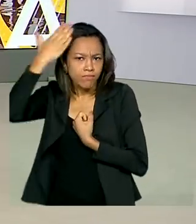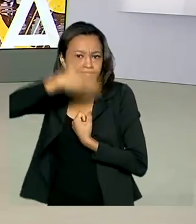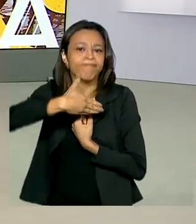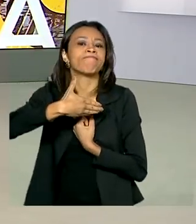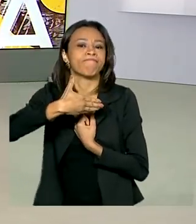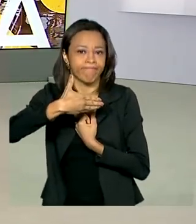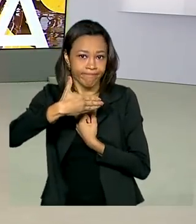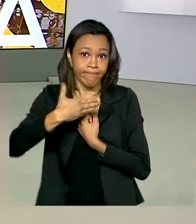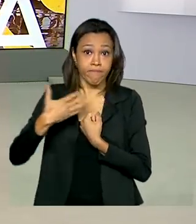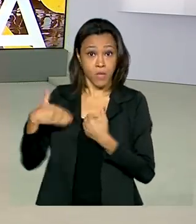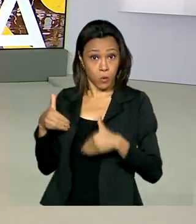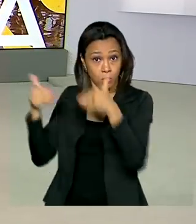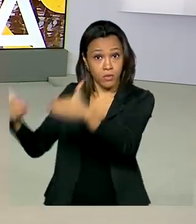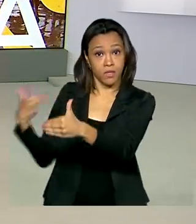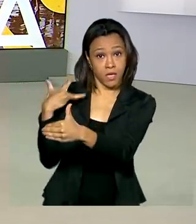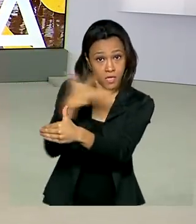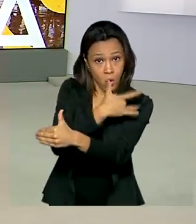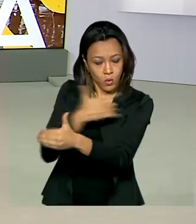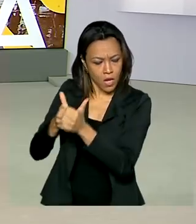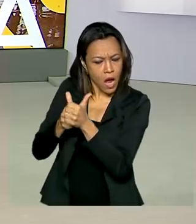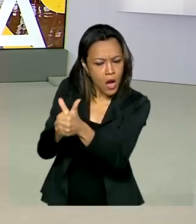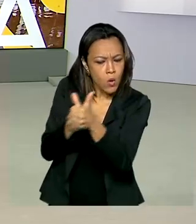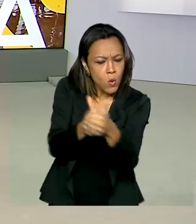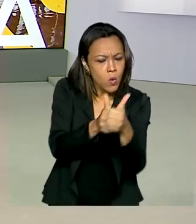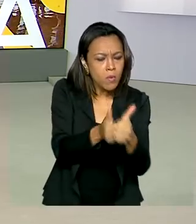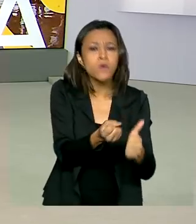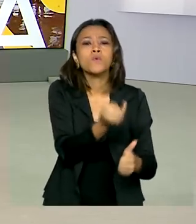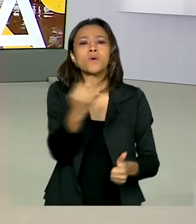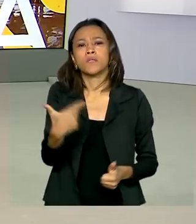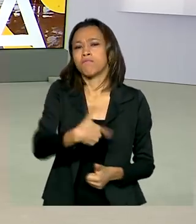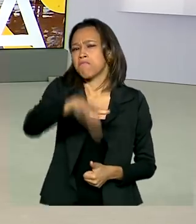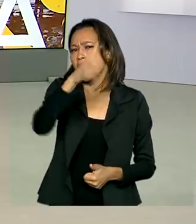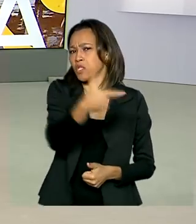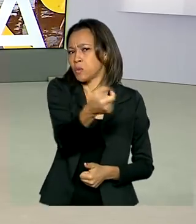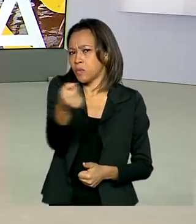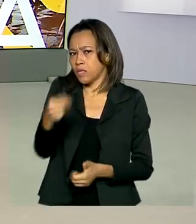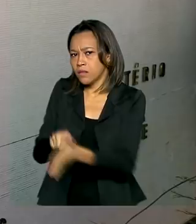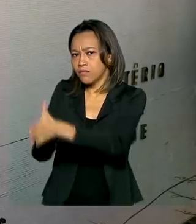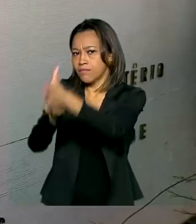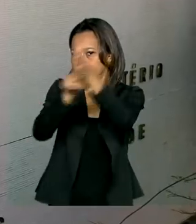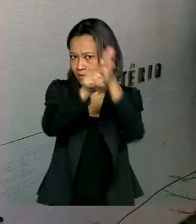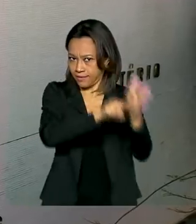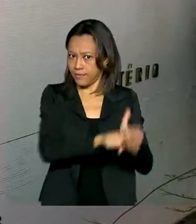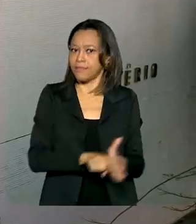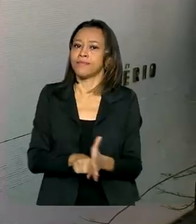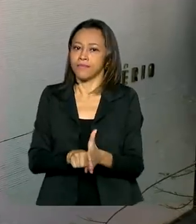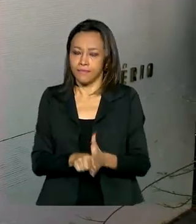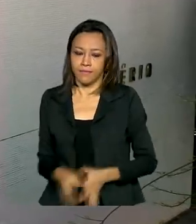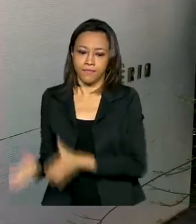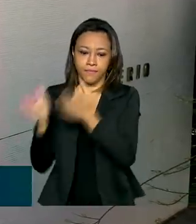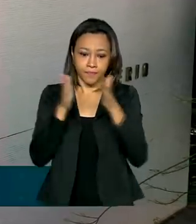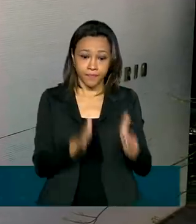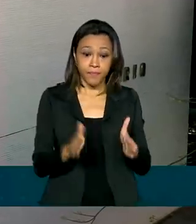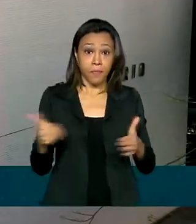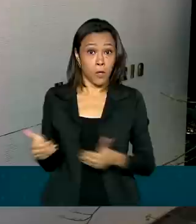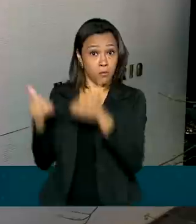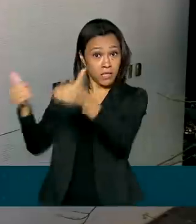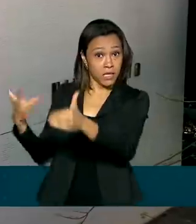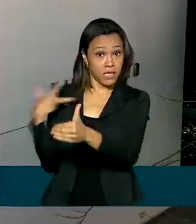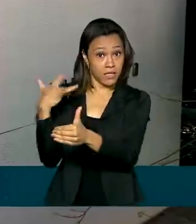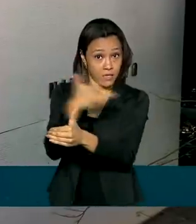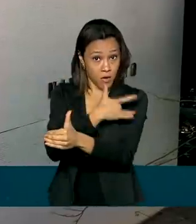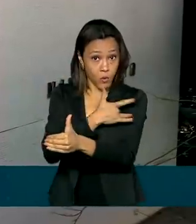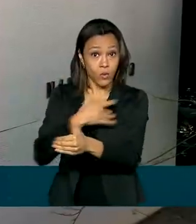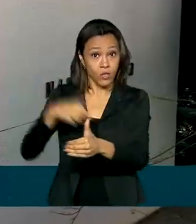O Ministério da Saúde acompanha mais de 200 estudos clínicos. O Ministério da Saúde reiterou